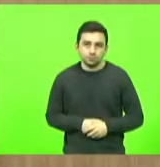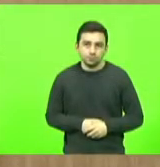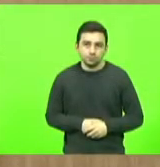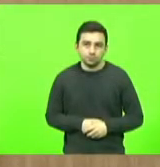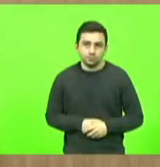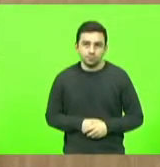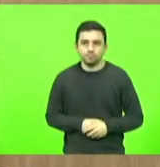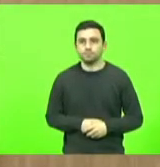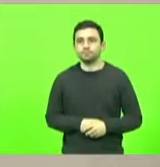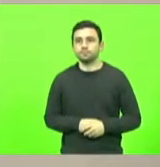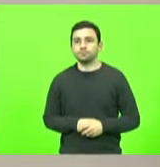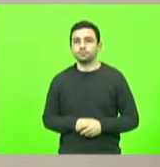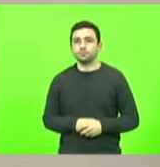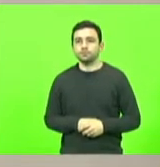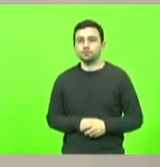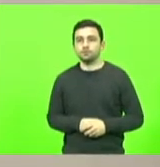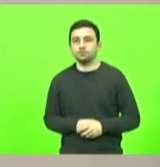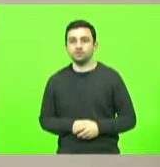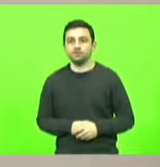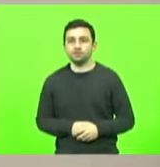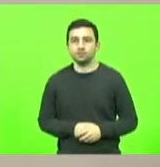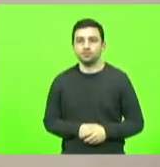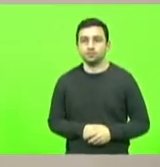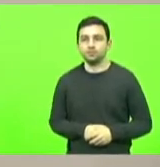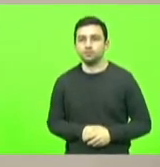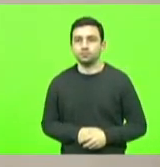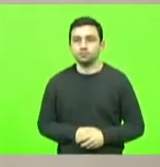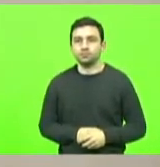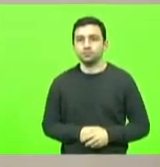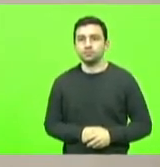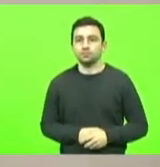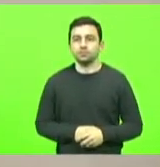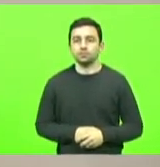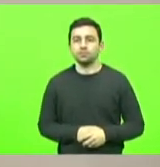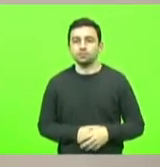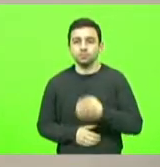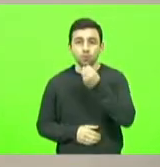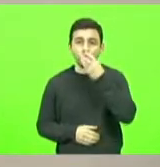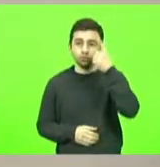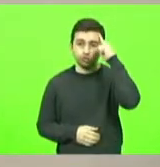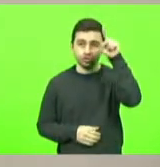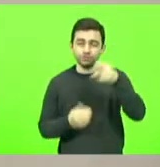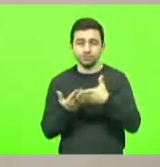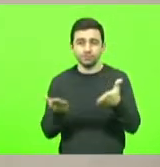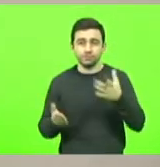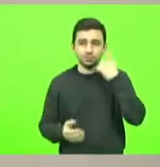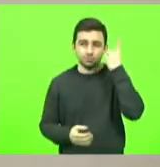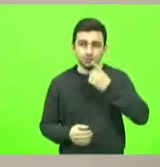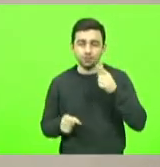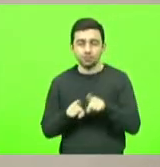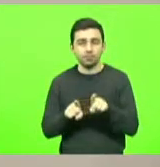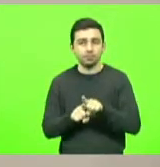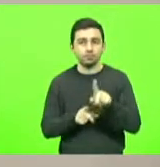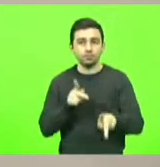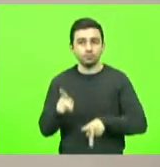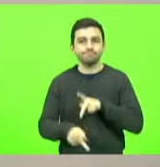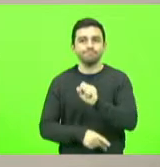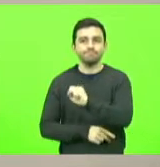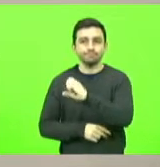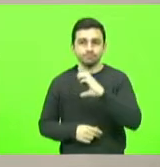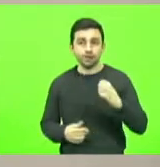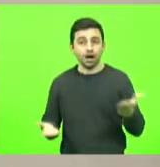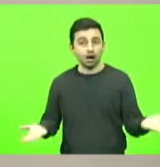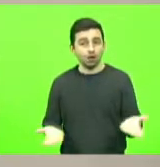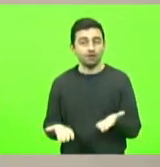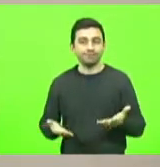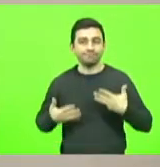Bom dia, deputadas, bom dia, deputados, bom dia a todos os catarinenses. É com alegria que iniciamos mais uma sessão